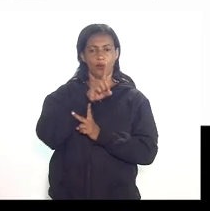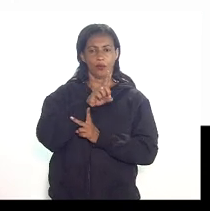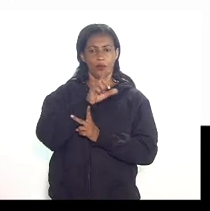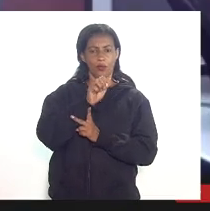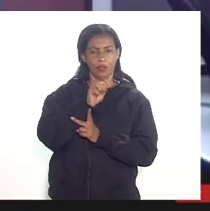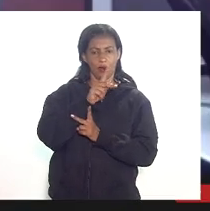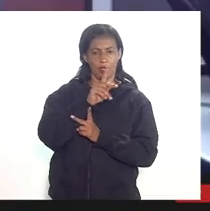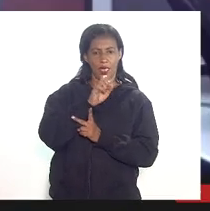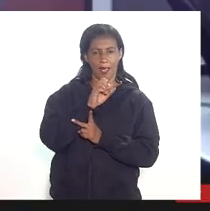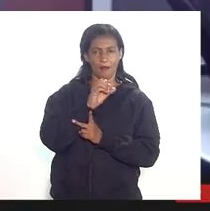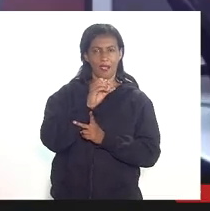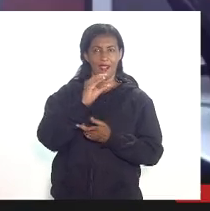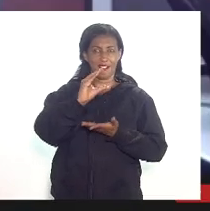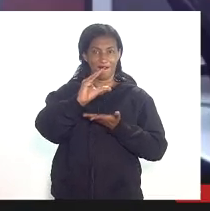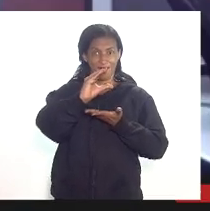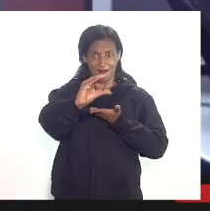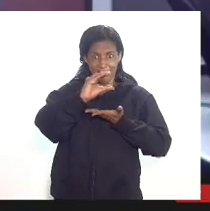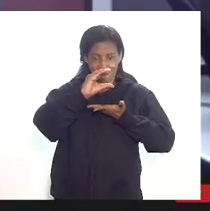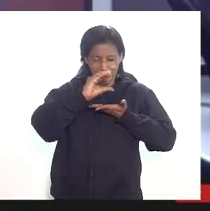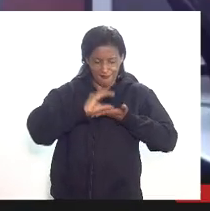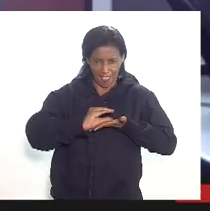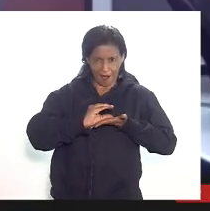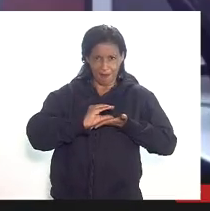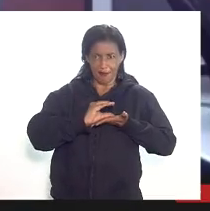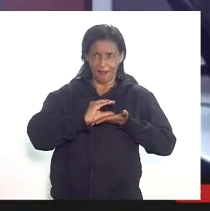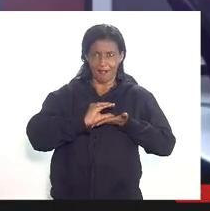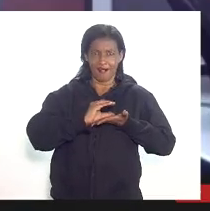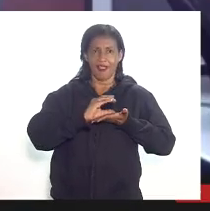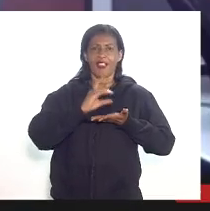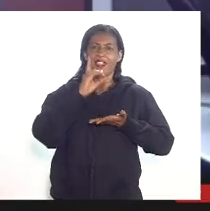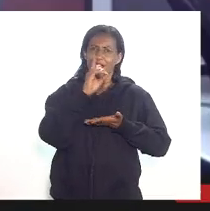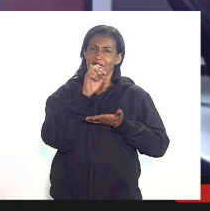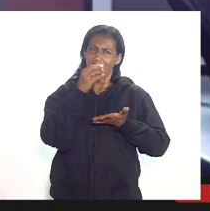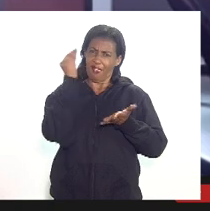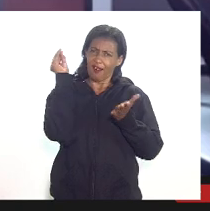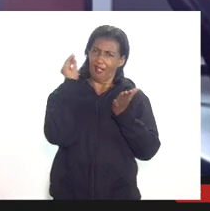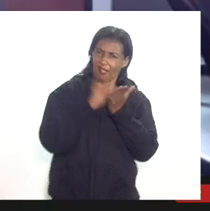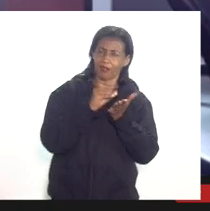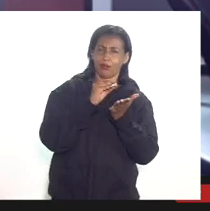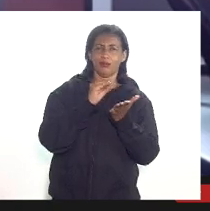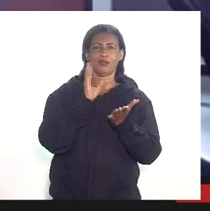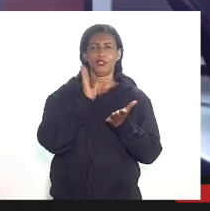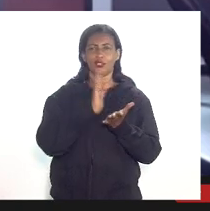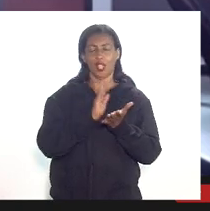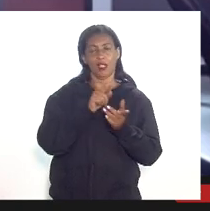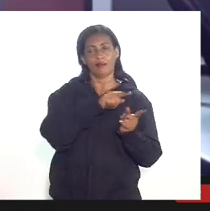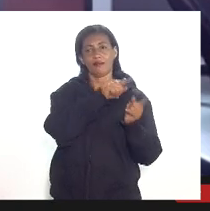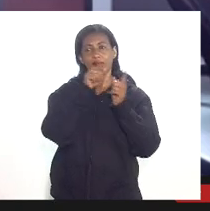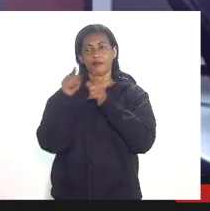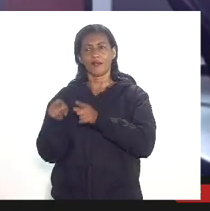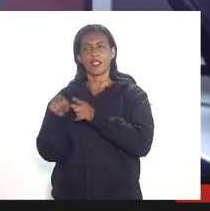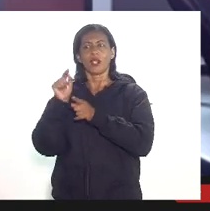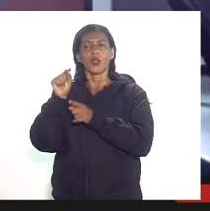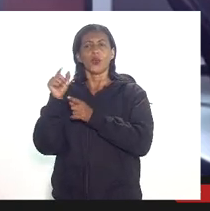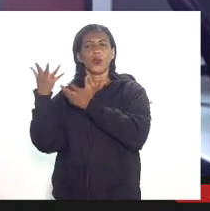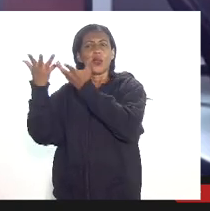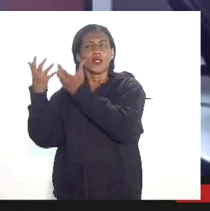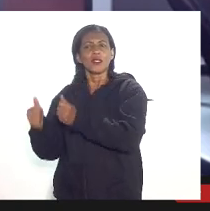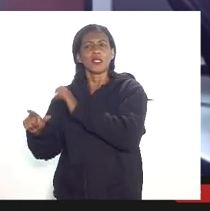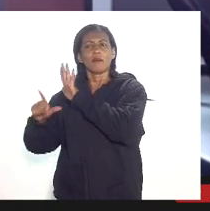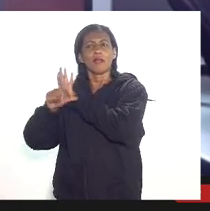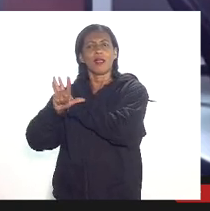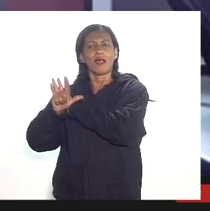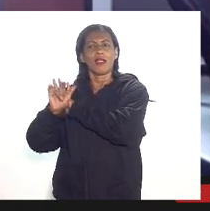as verbas entre os gastos deduzidos e declarados aqui no DAP e as deduções permitidas pela lei